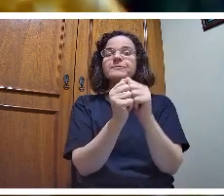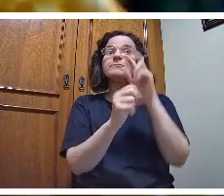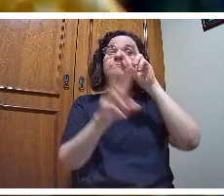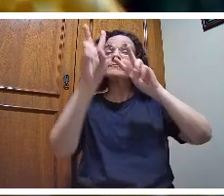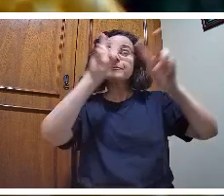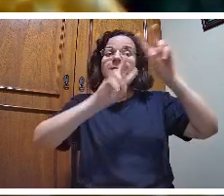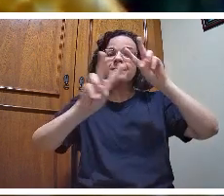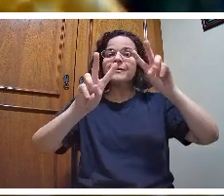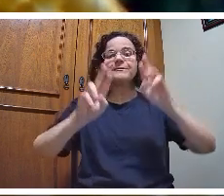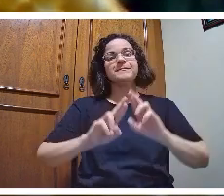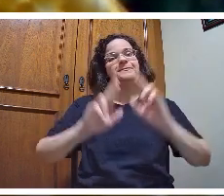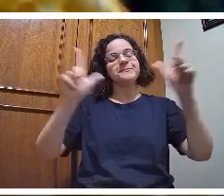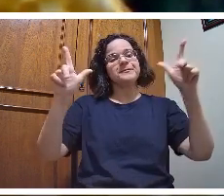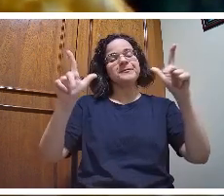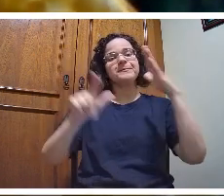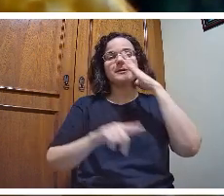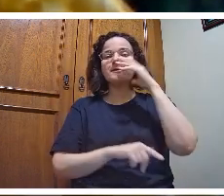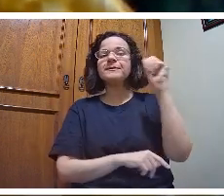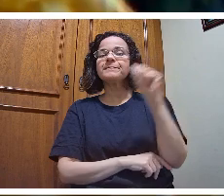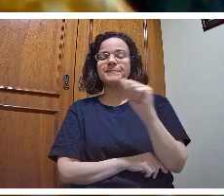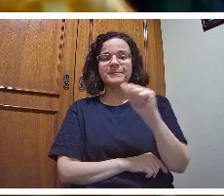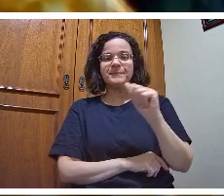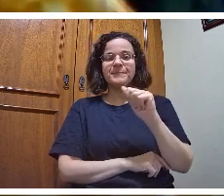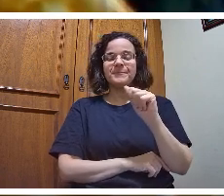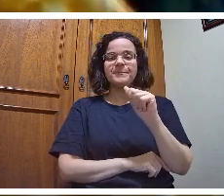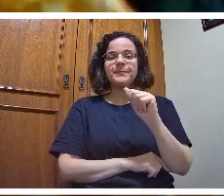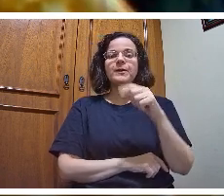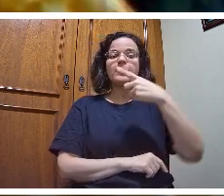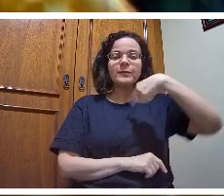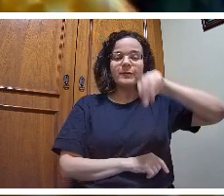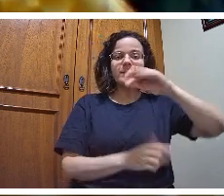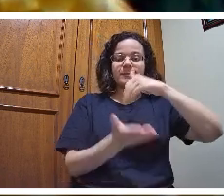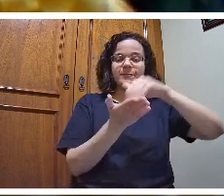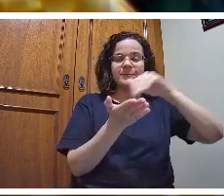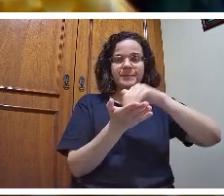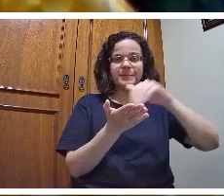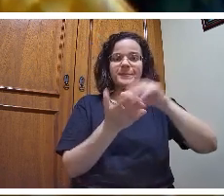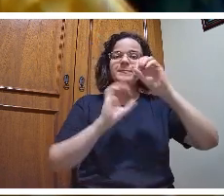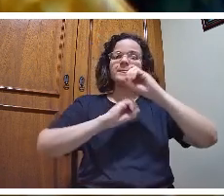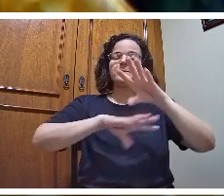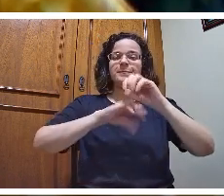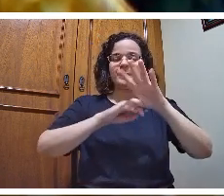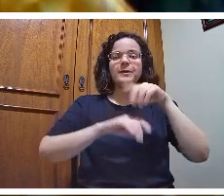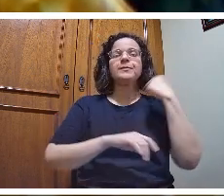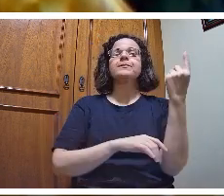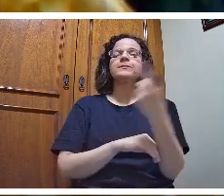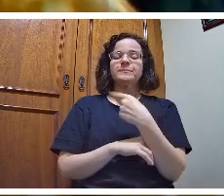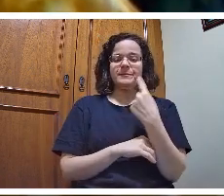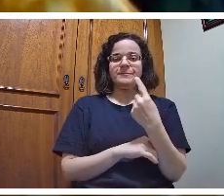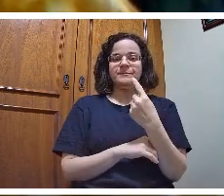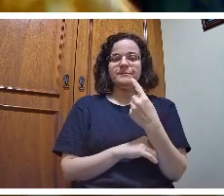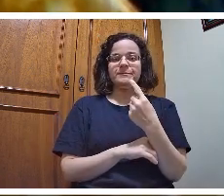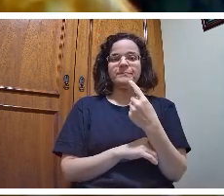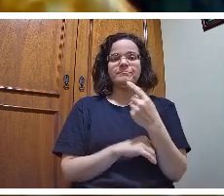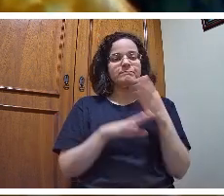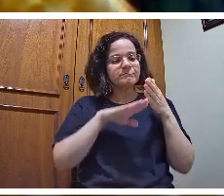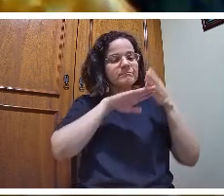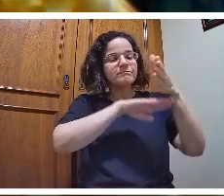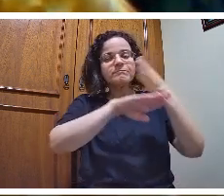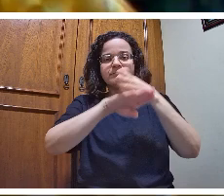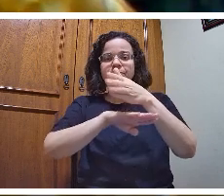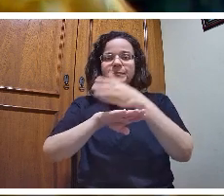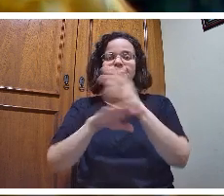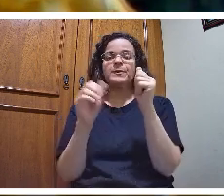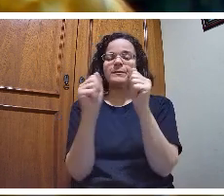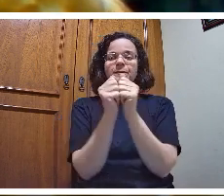enquanto Secretaria de Educação, nós deliberamos junto às comunidades e ao Conselho